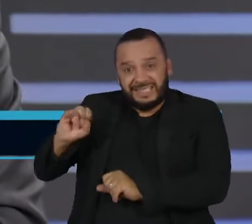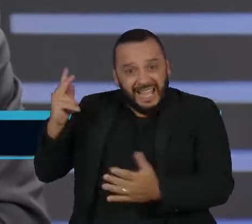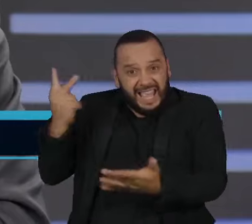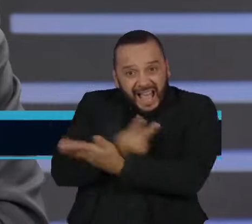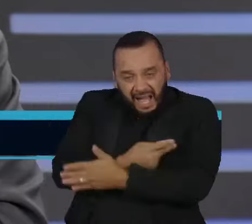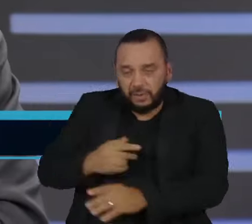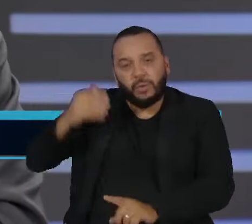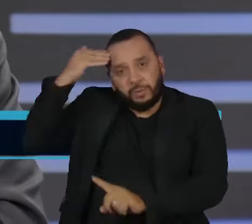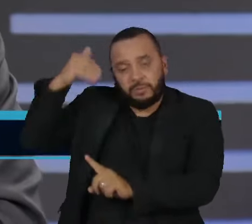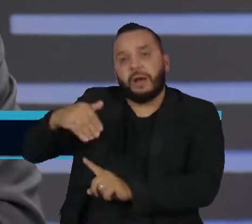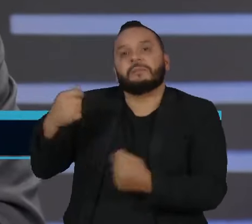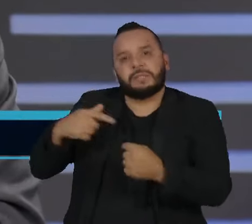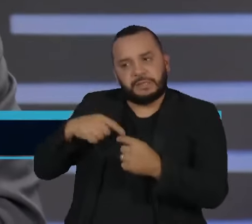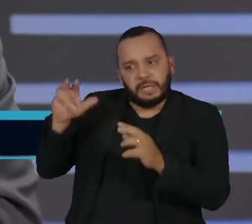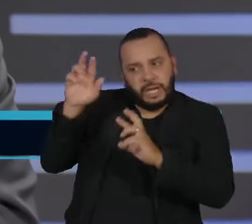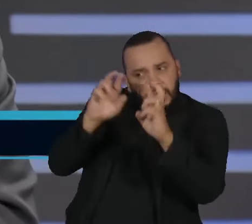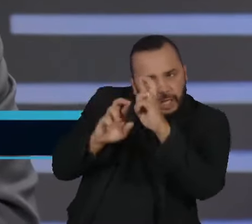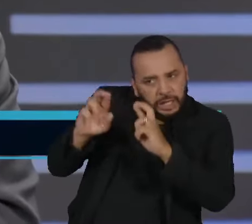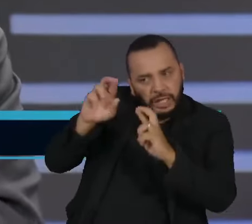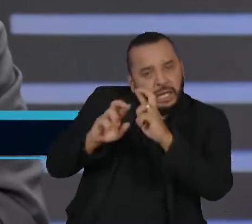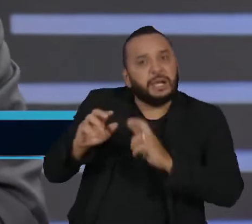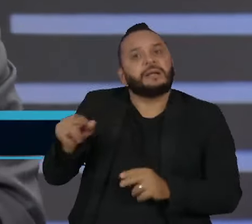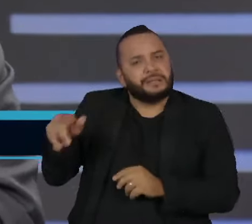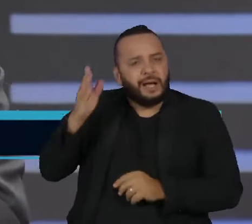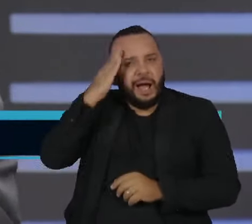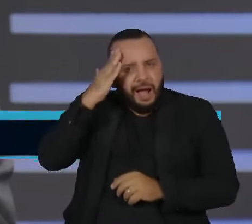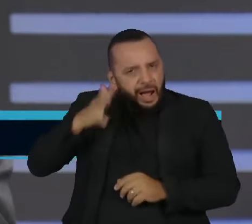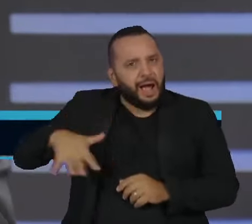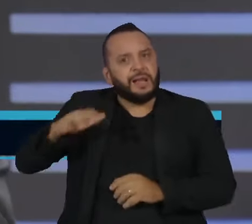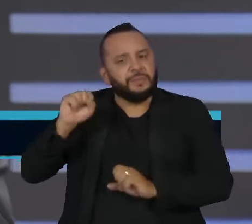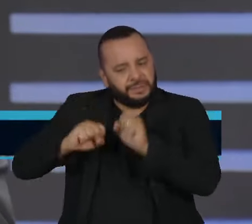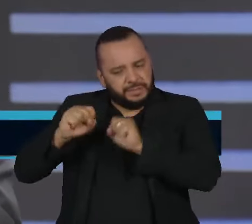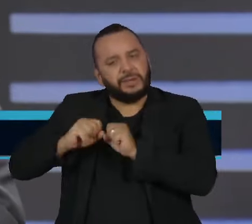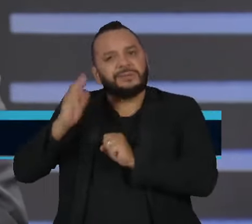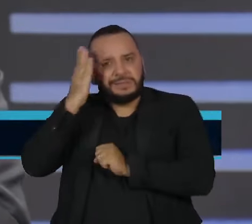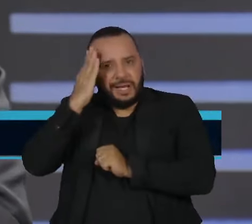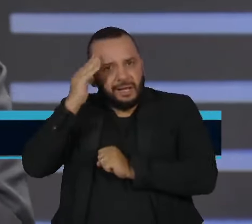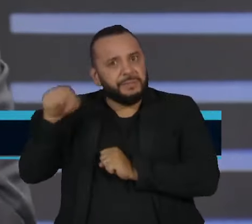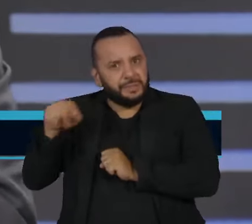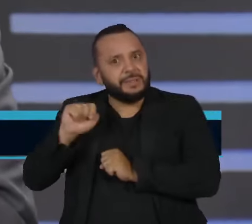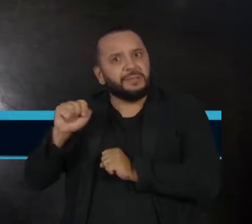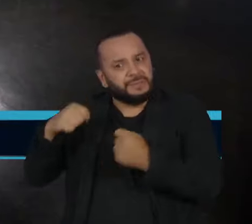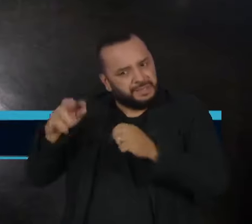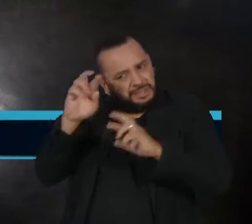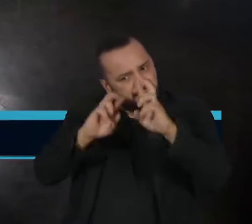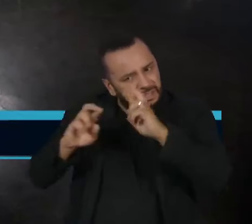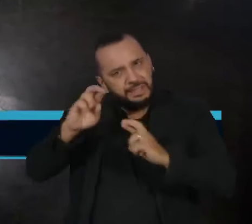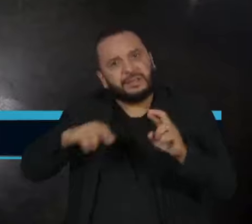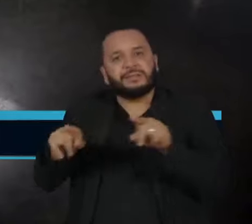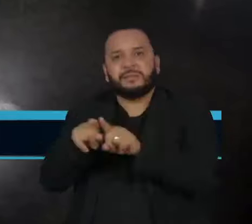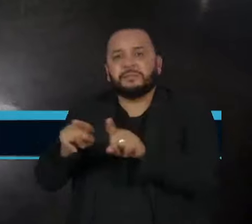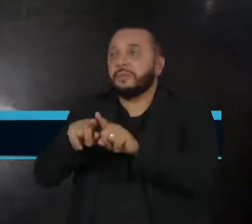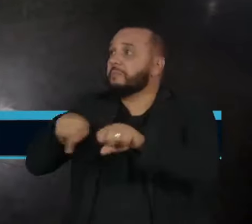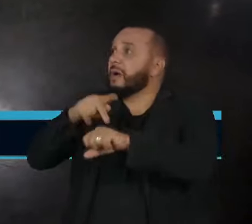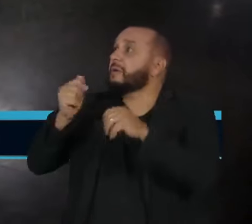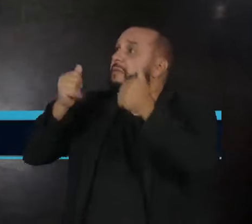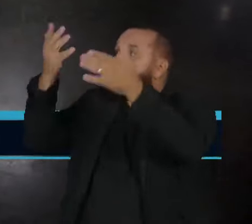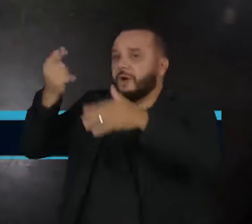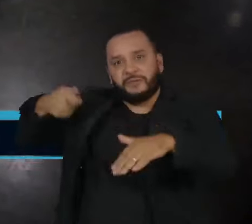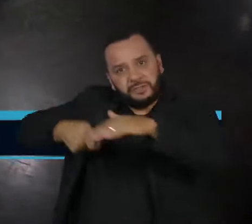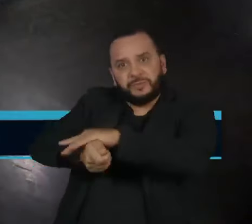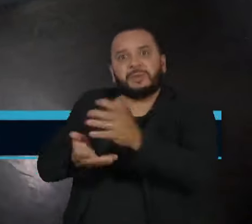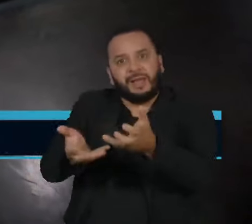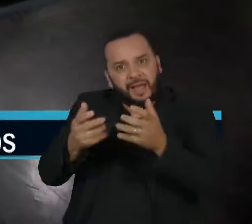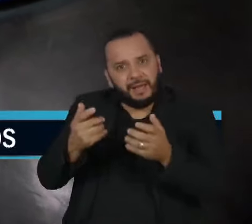due diligence, palavras difíceis, mas o setor privado sabe que é isso, e investidores estrangeiros também. E Mariana, que peso pode ter a abertura de um